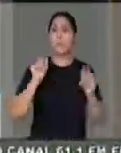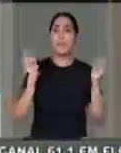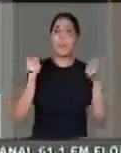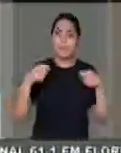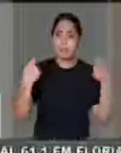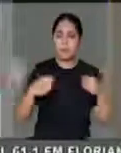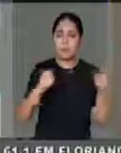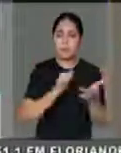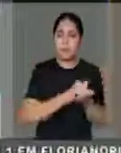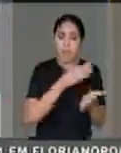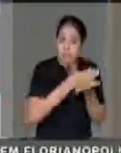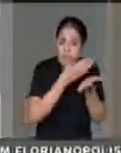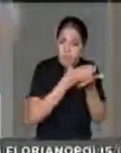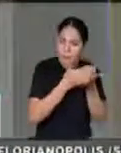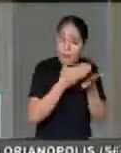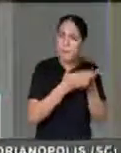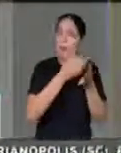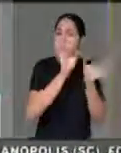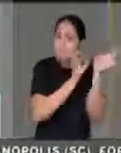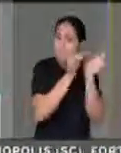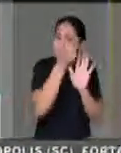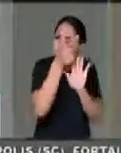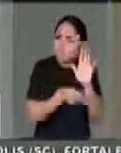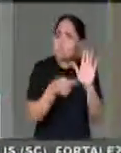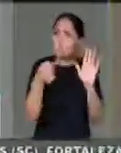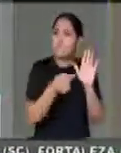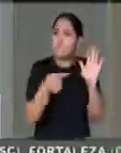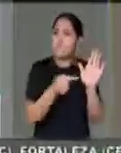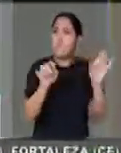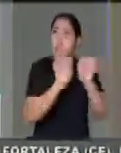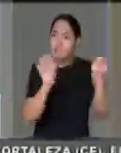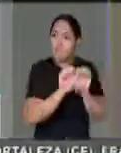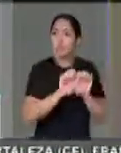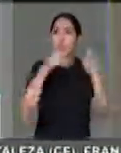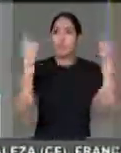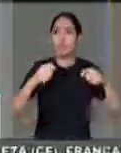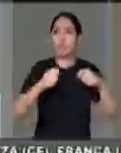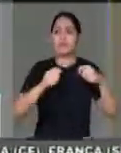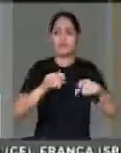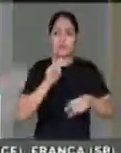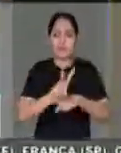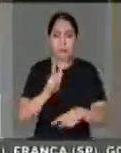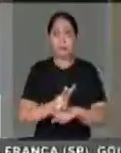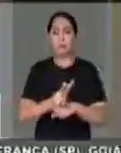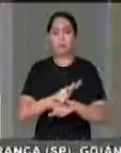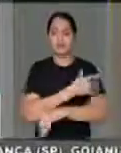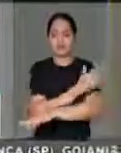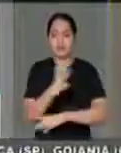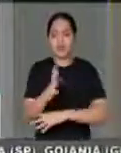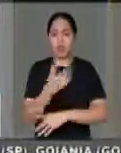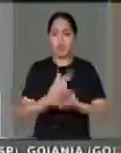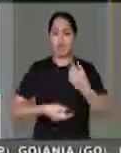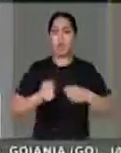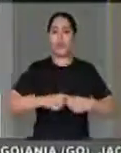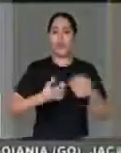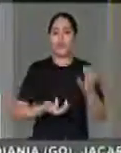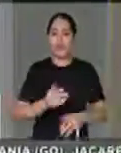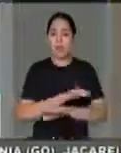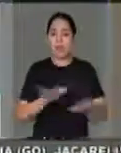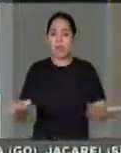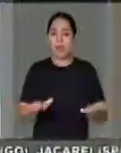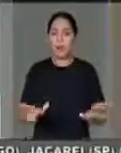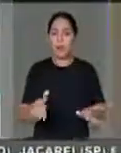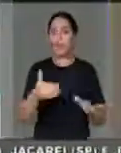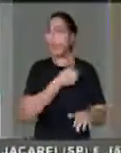apresentar uma agenda, uma agenda verdadeiramente estruturante para enfrentar esse quadro. O governo ainda não apresentou